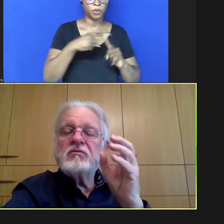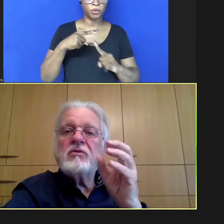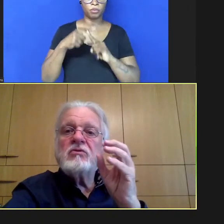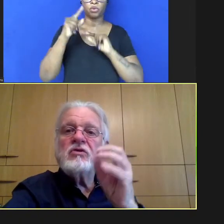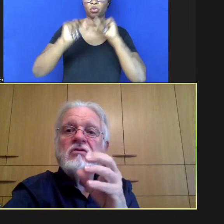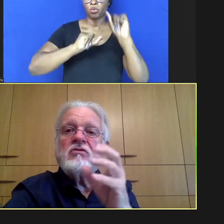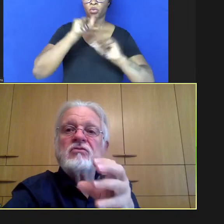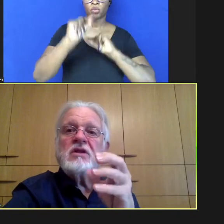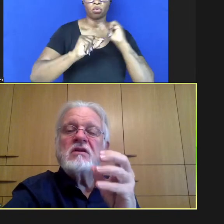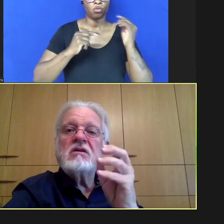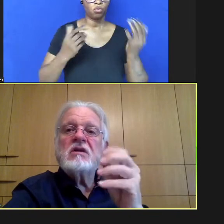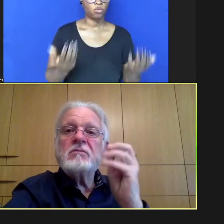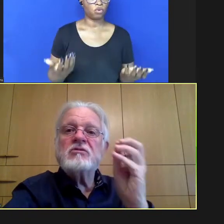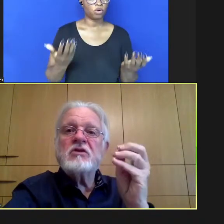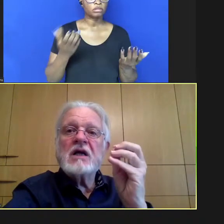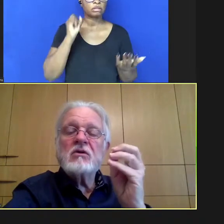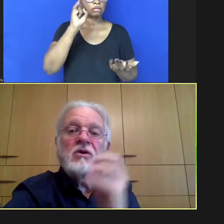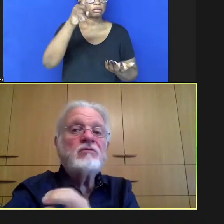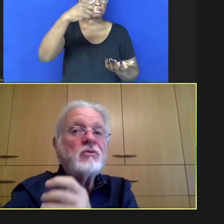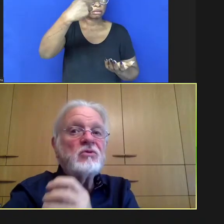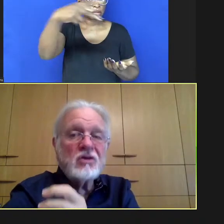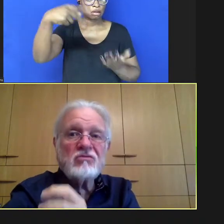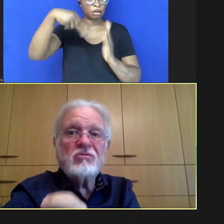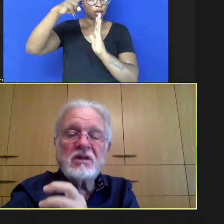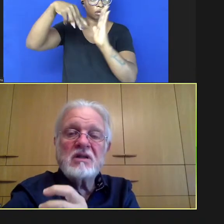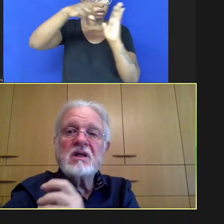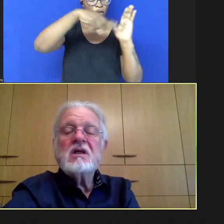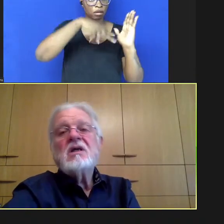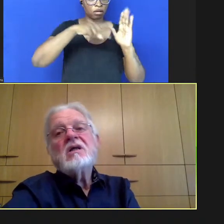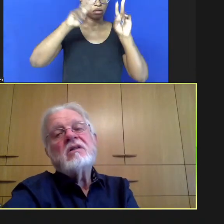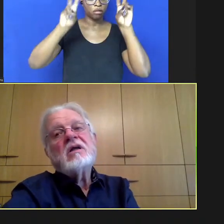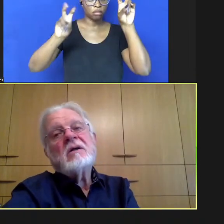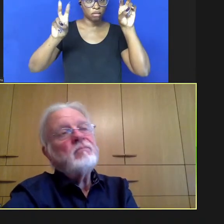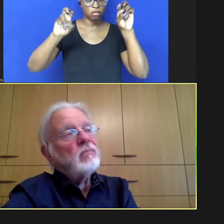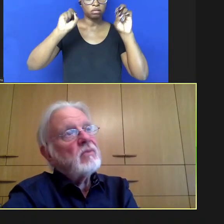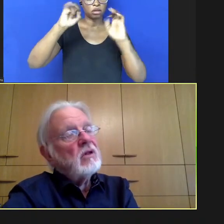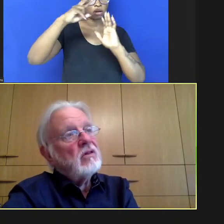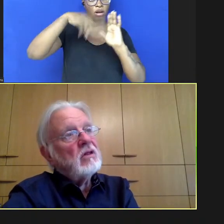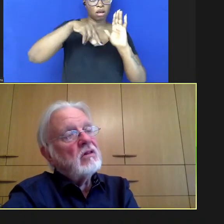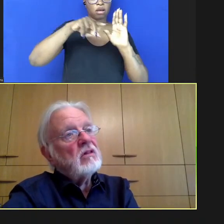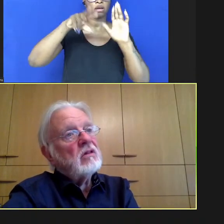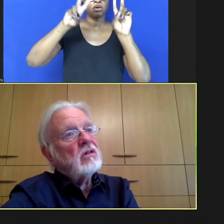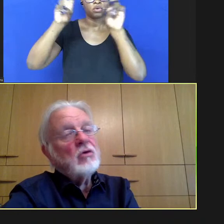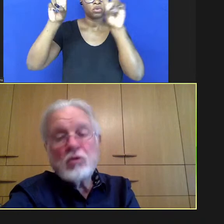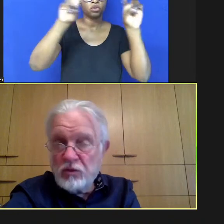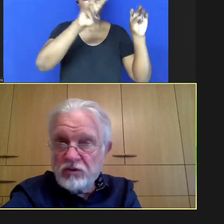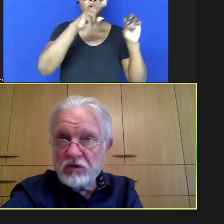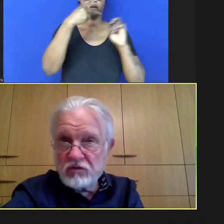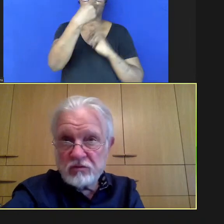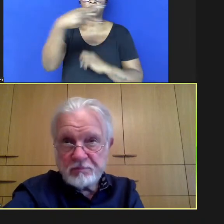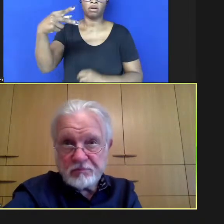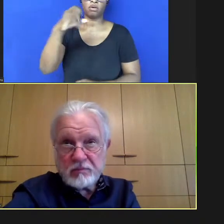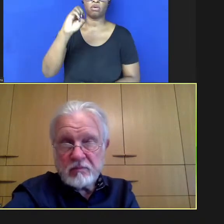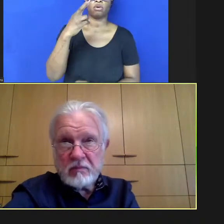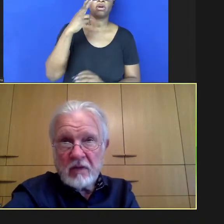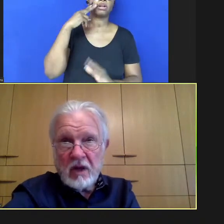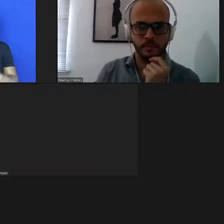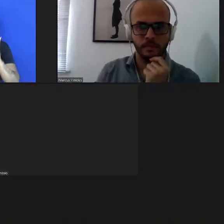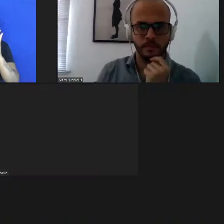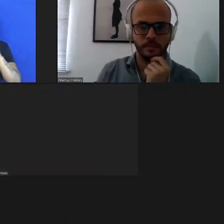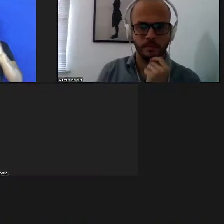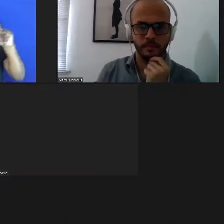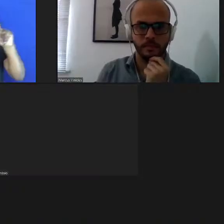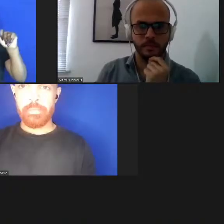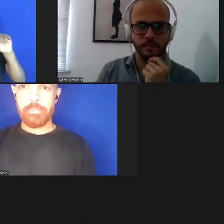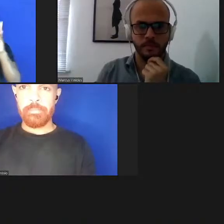se você lê o título se você lê o abstract ou se você lê as